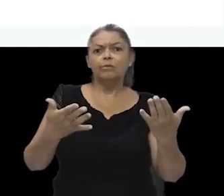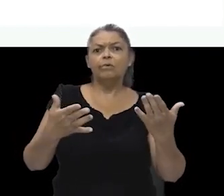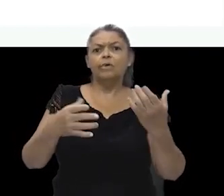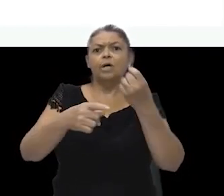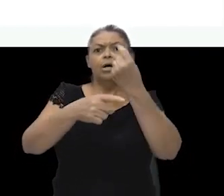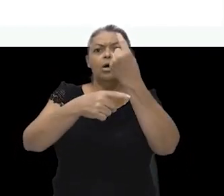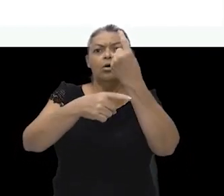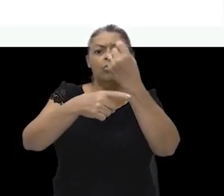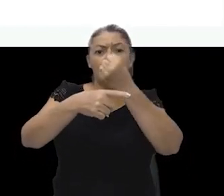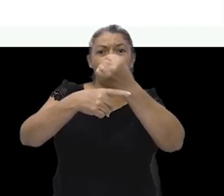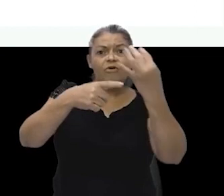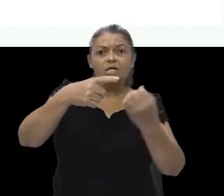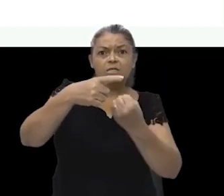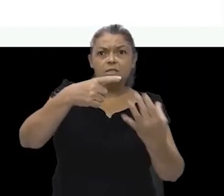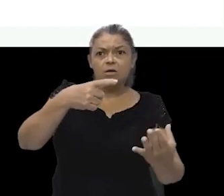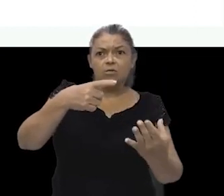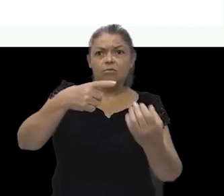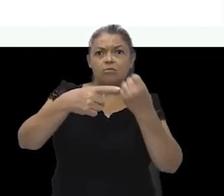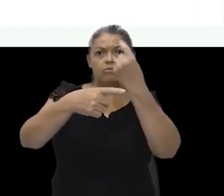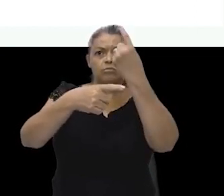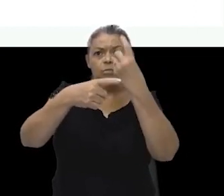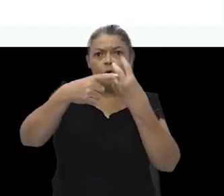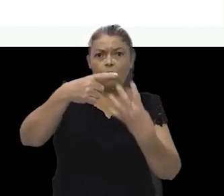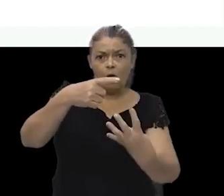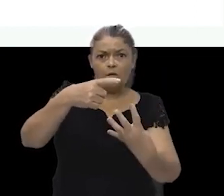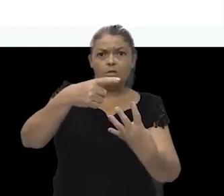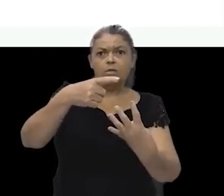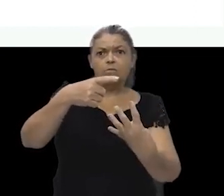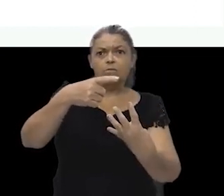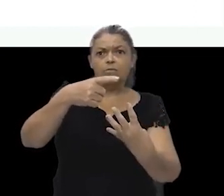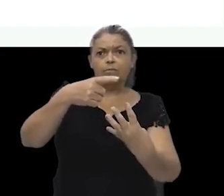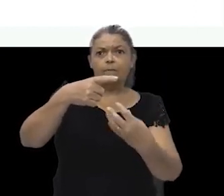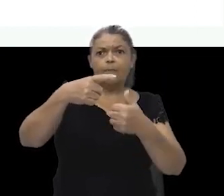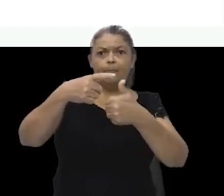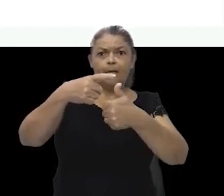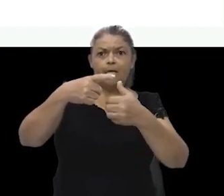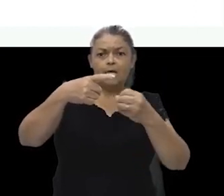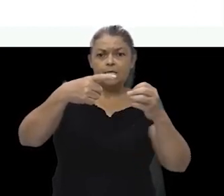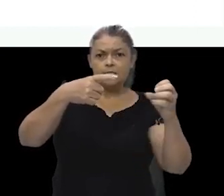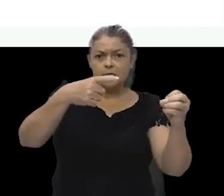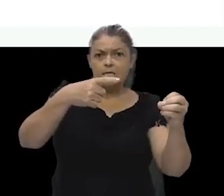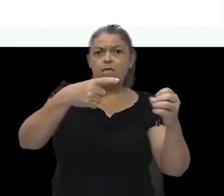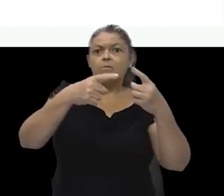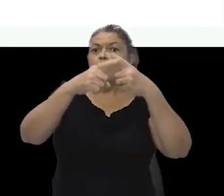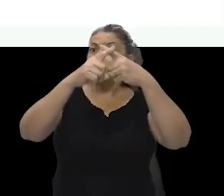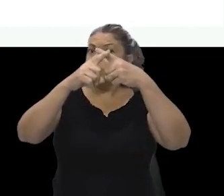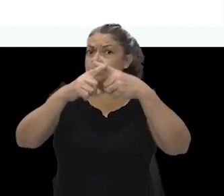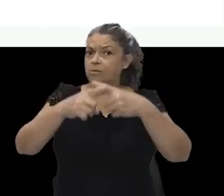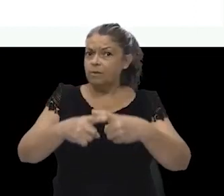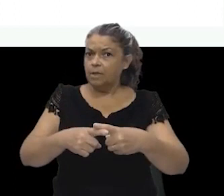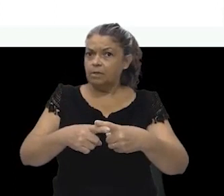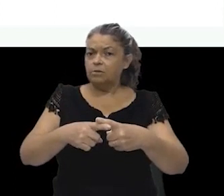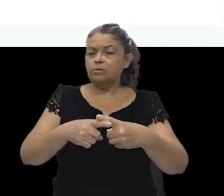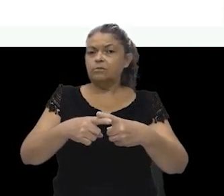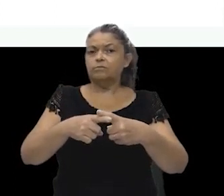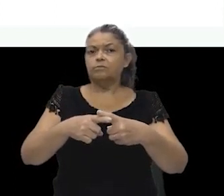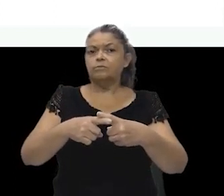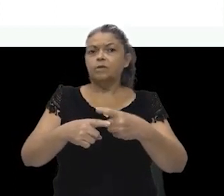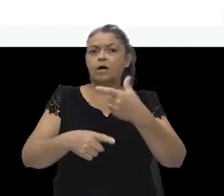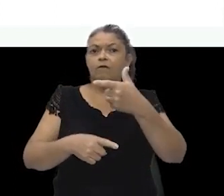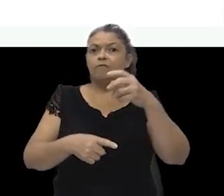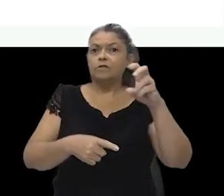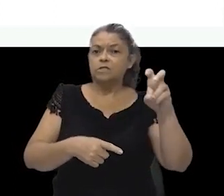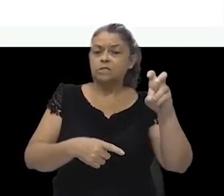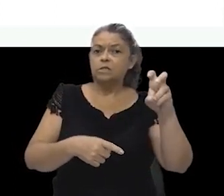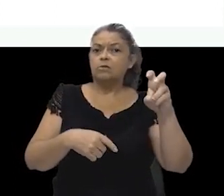equivalente a 1 quarto, cujo denominador é 100. Se eu multipliquei o denominador por 25,